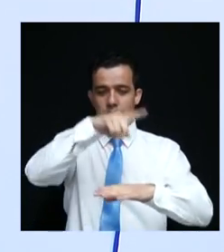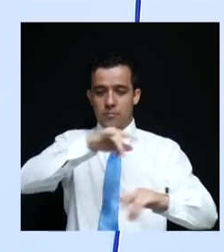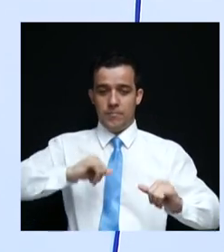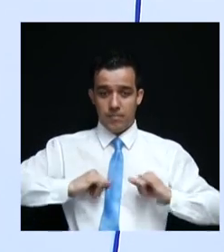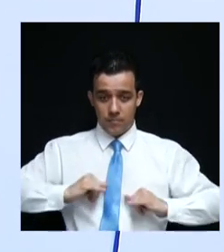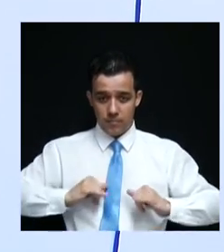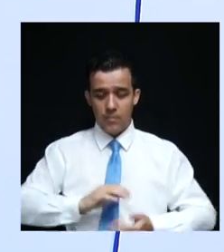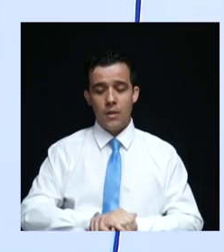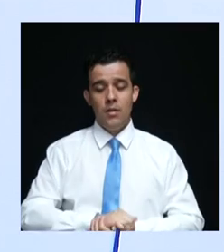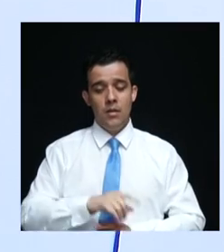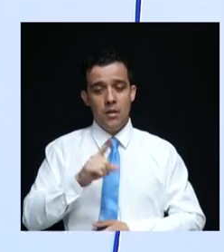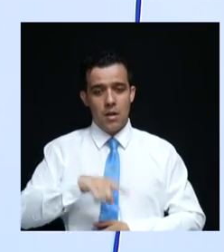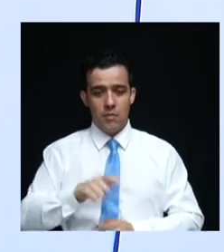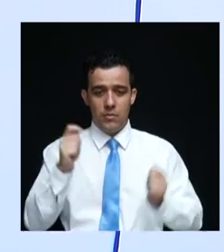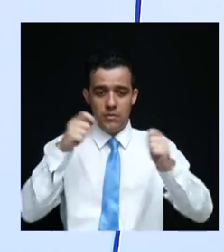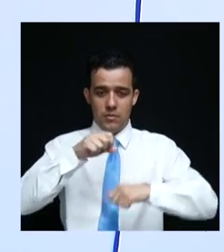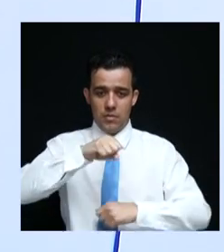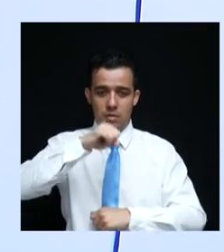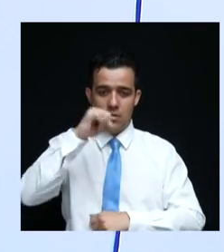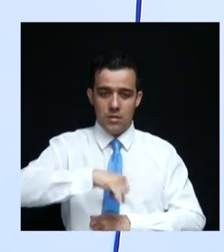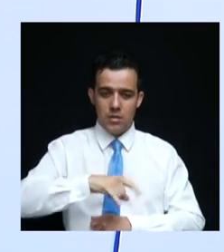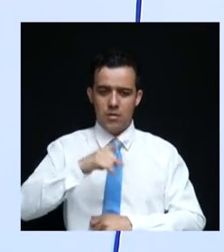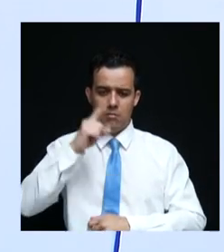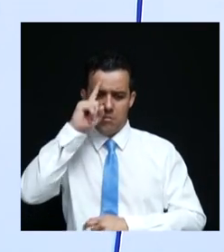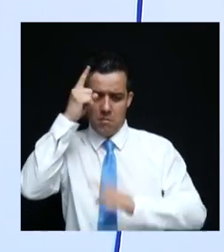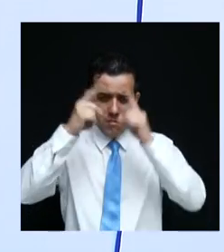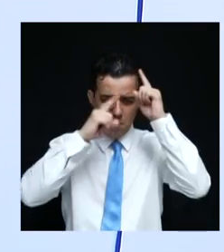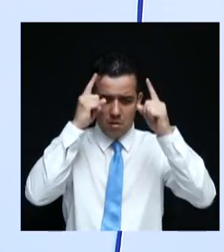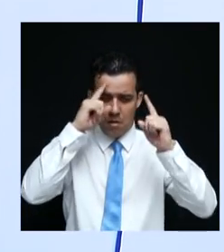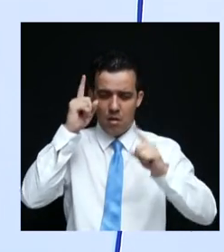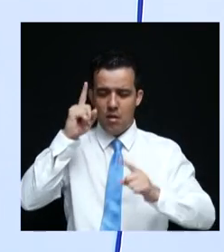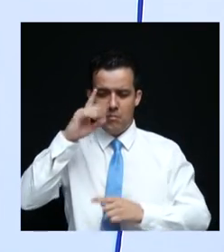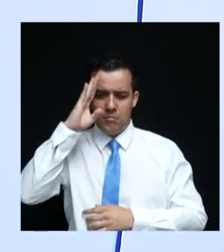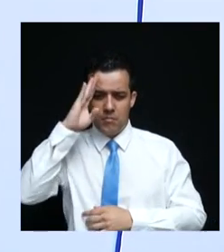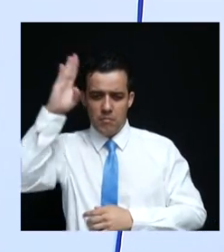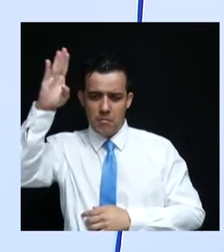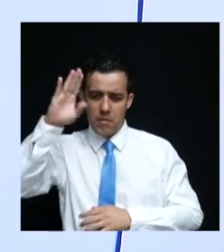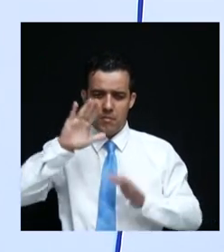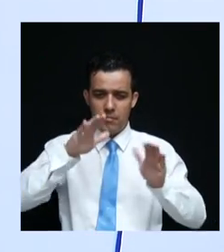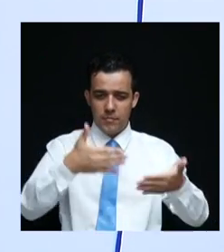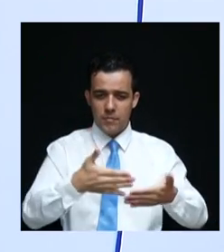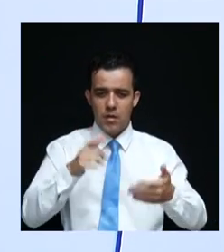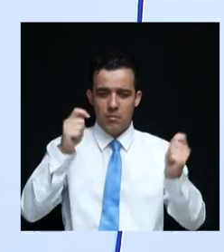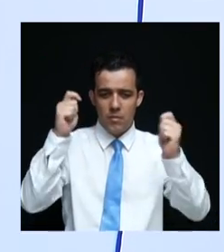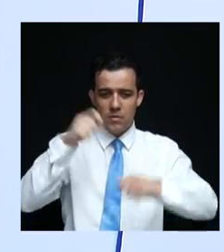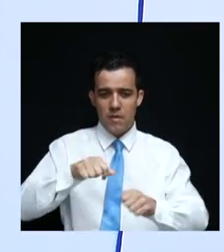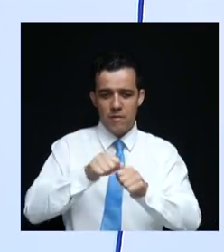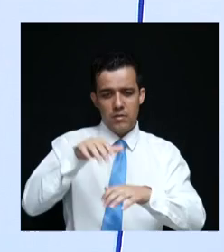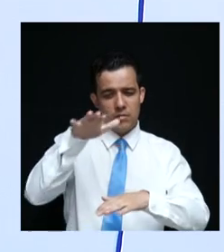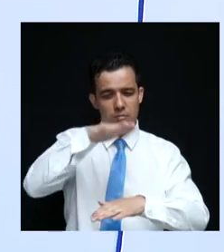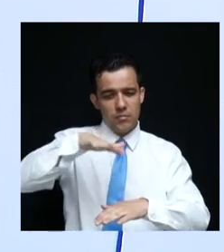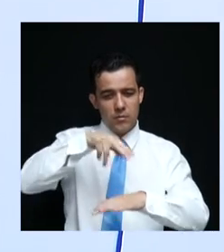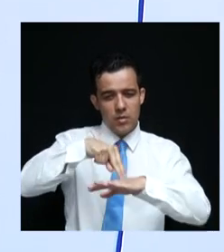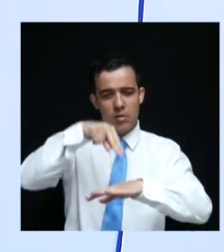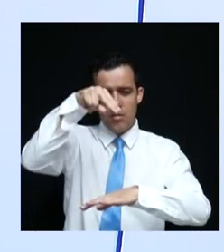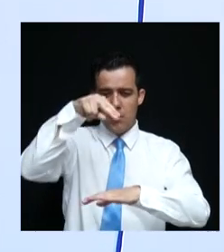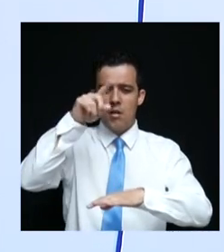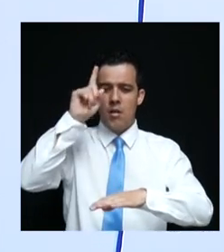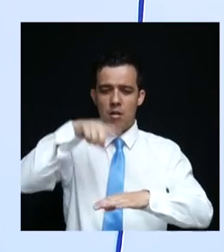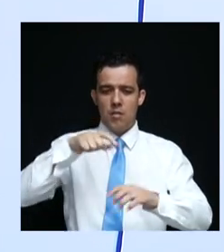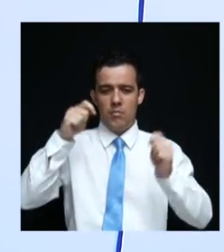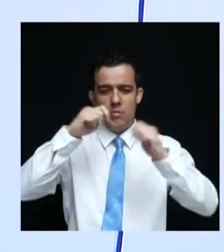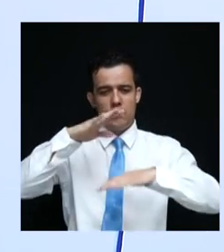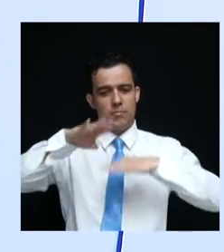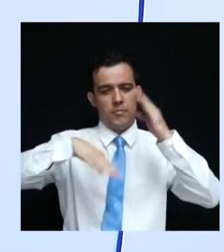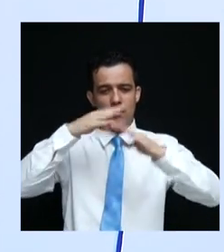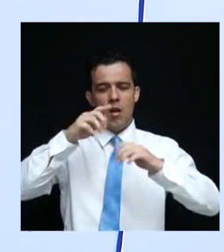é possível, sim, com criatividade, com boa vontade, estabelecendo prioridades, é possível fazer com que a região Nordeste do nosso estado possa